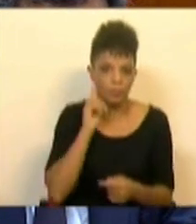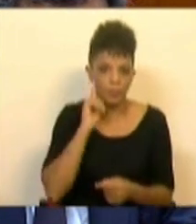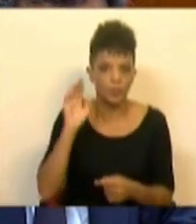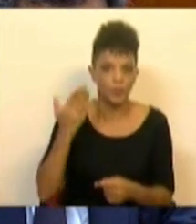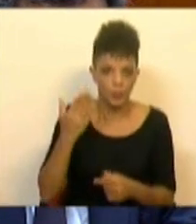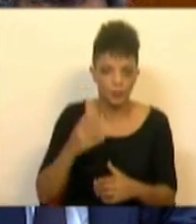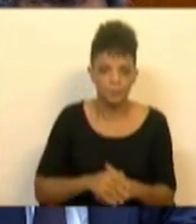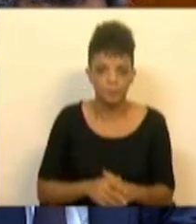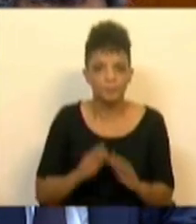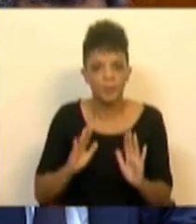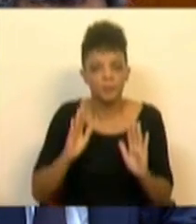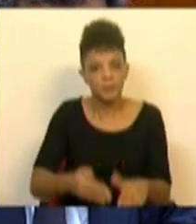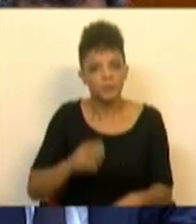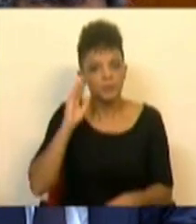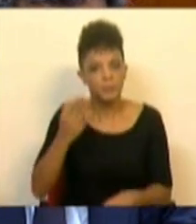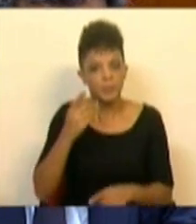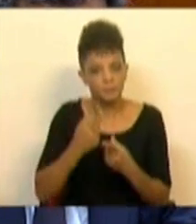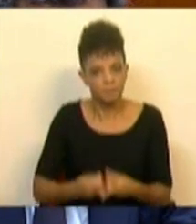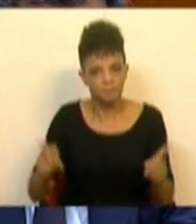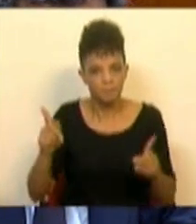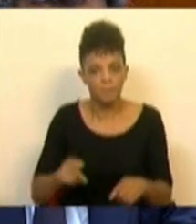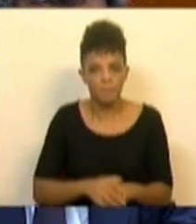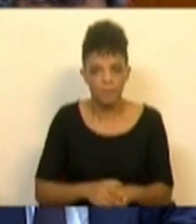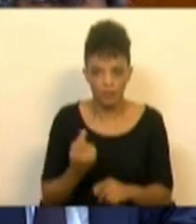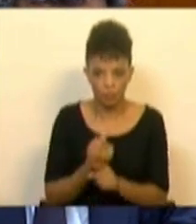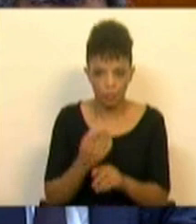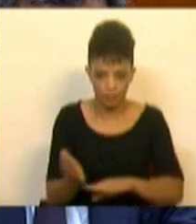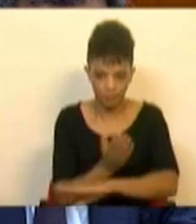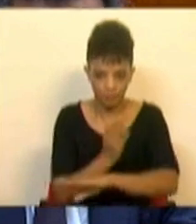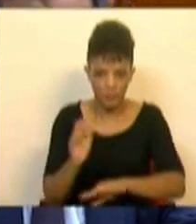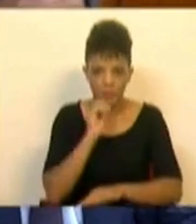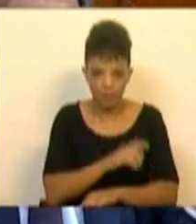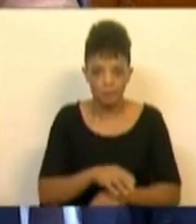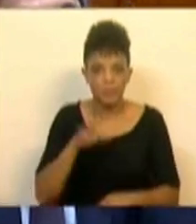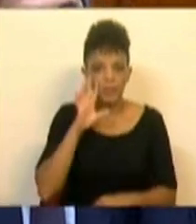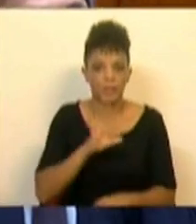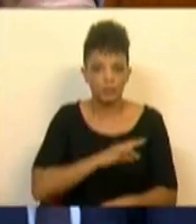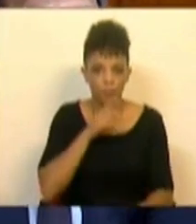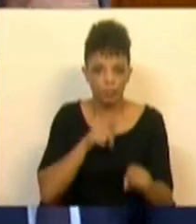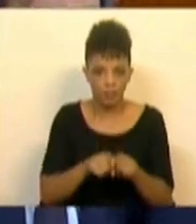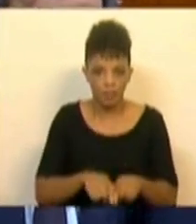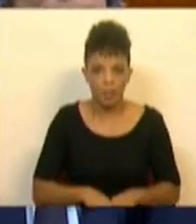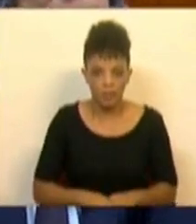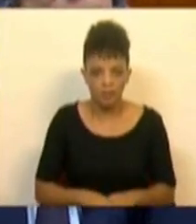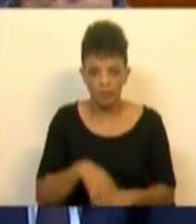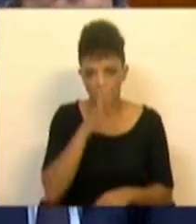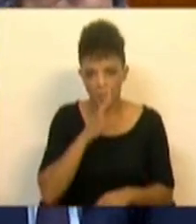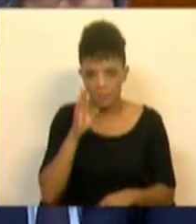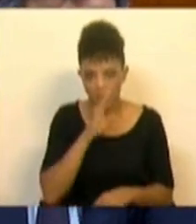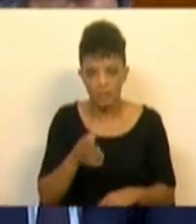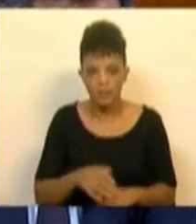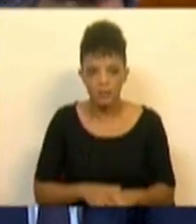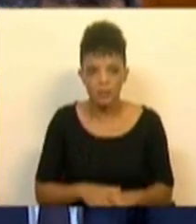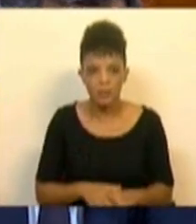importância. Temos é que saber distinguir o trigo do joio. A Sra. Deputada tem o hábito